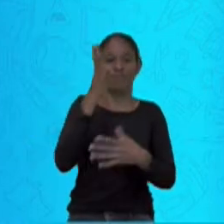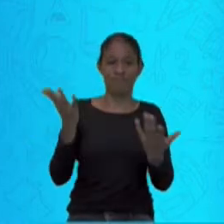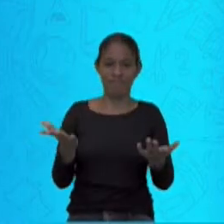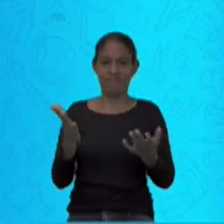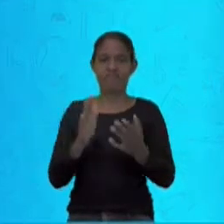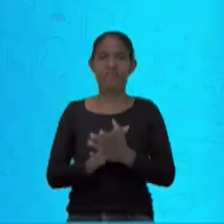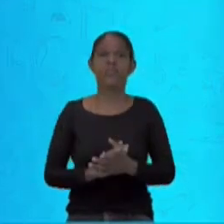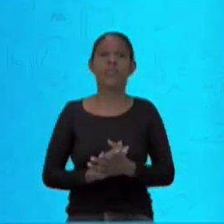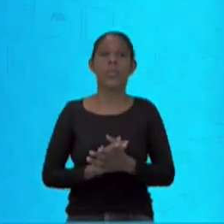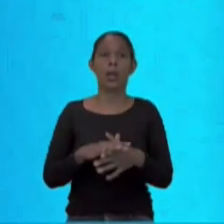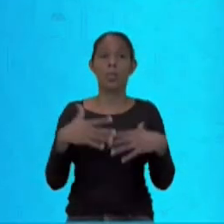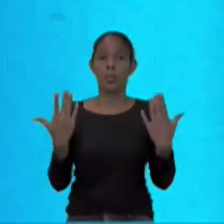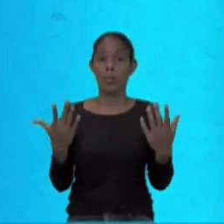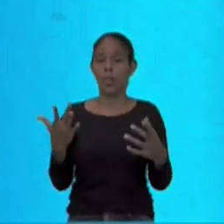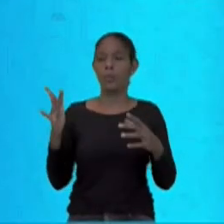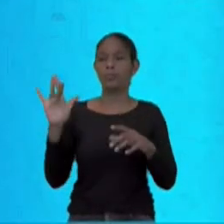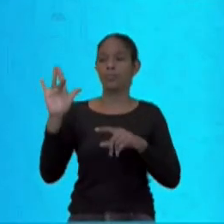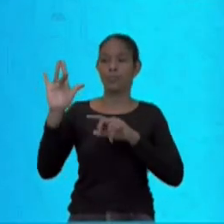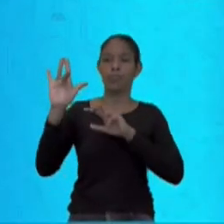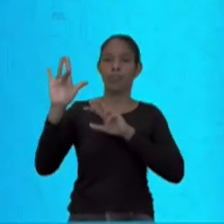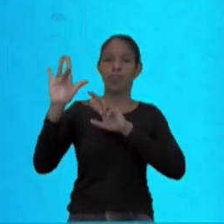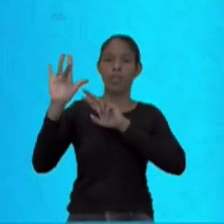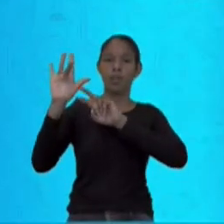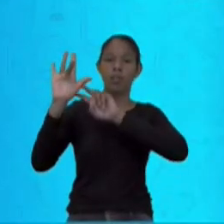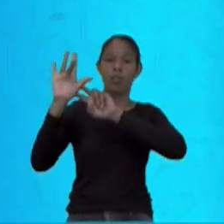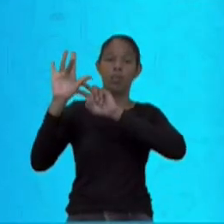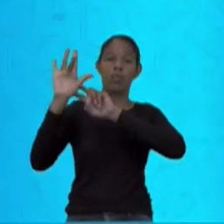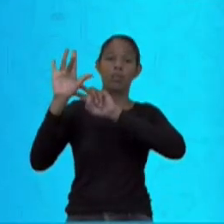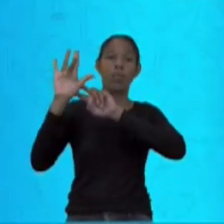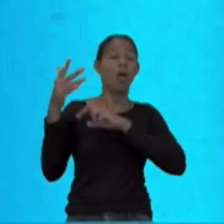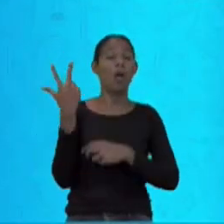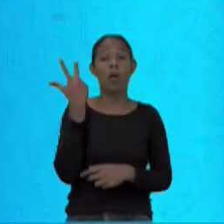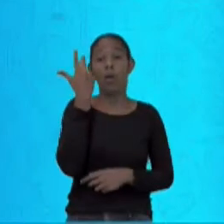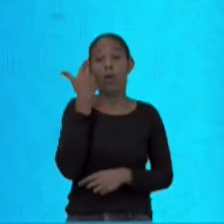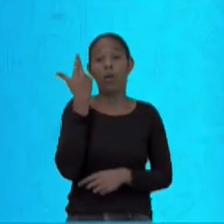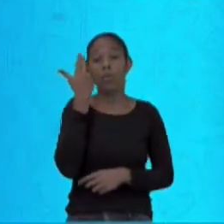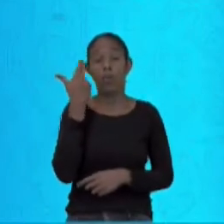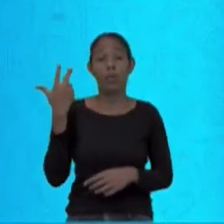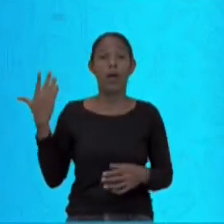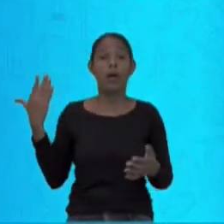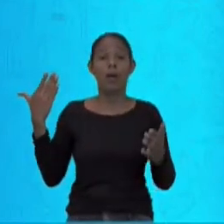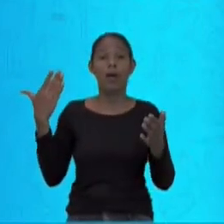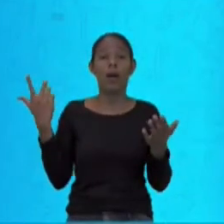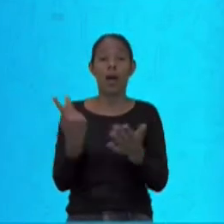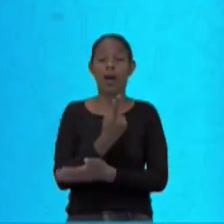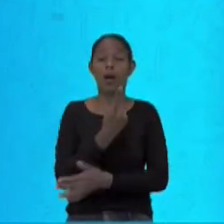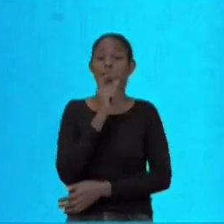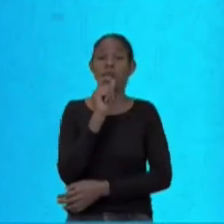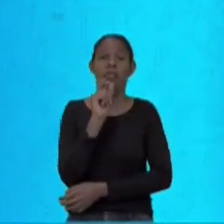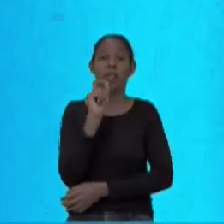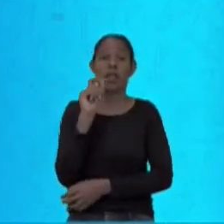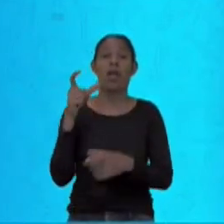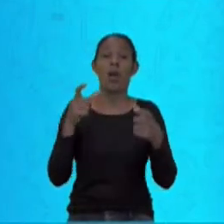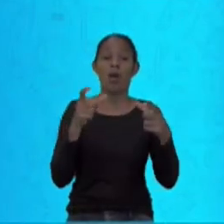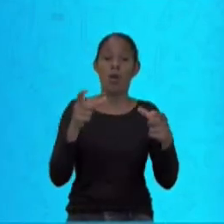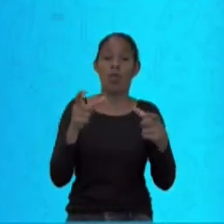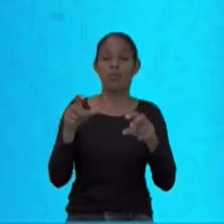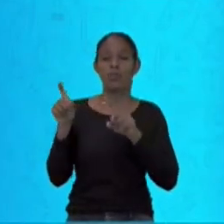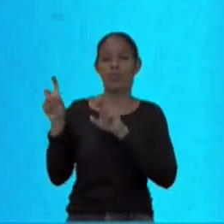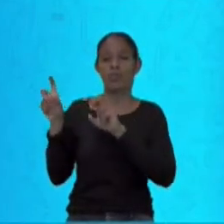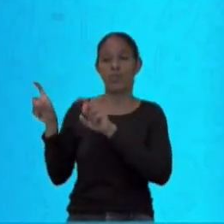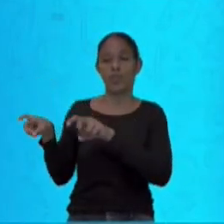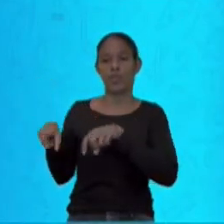transmite a dengue, porém ele é muito mais comum na região da zona rural. Por isso que o Aedes aegypti é